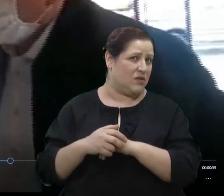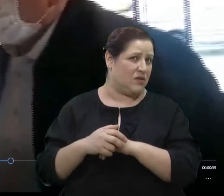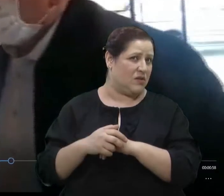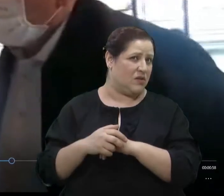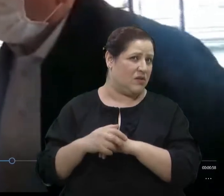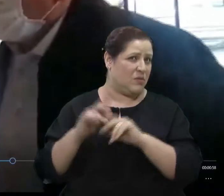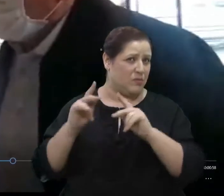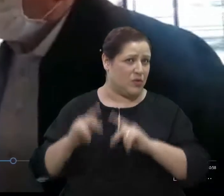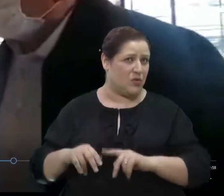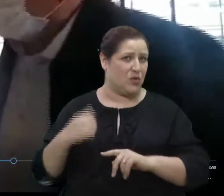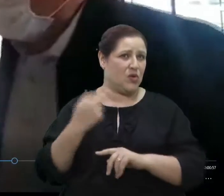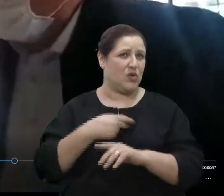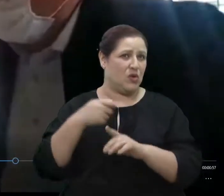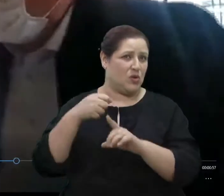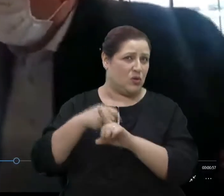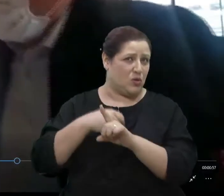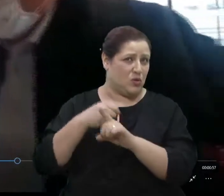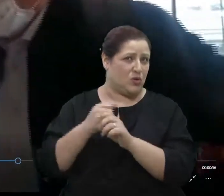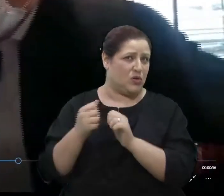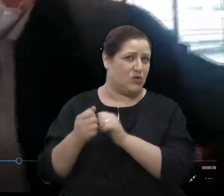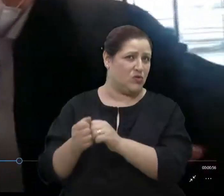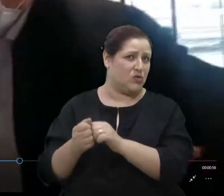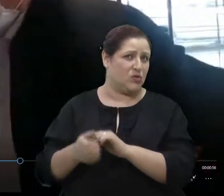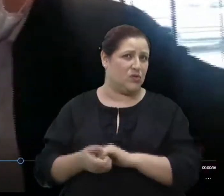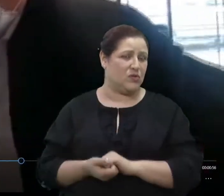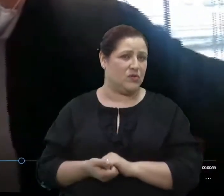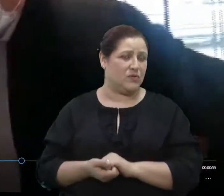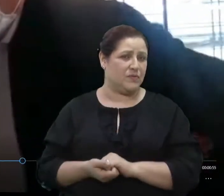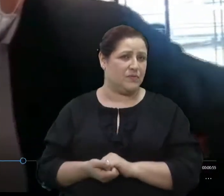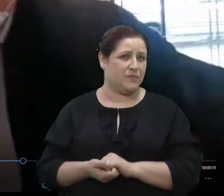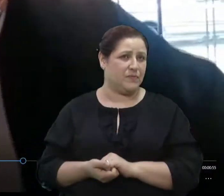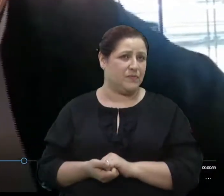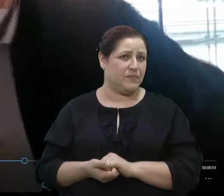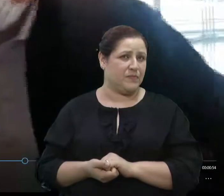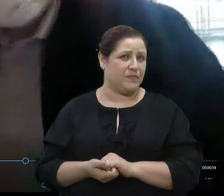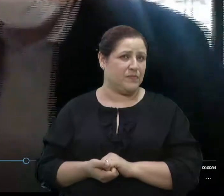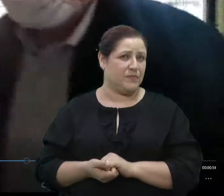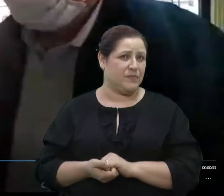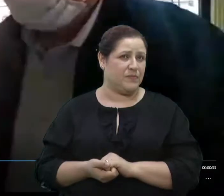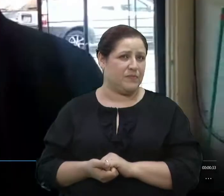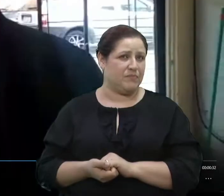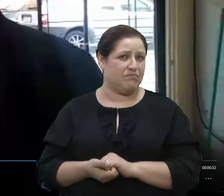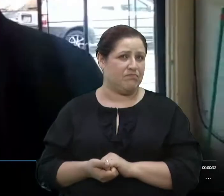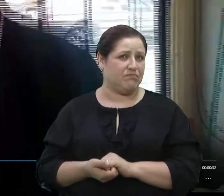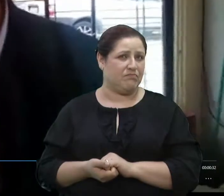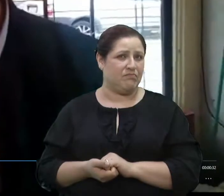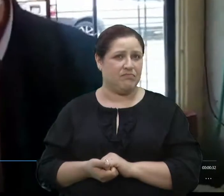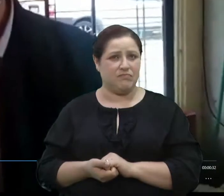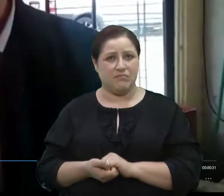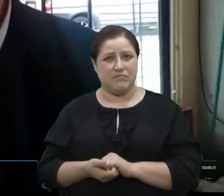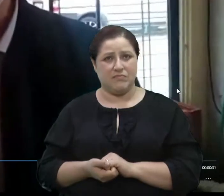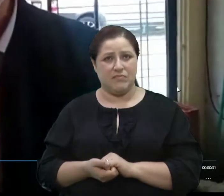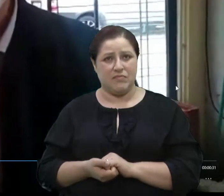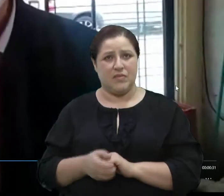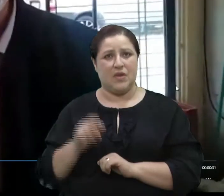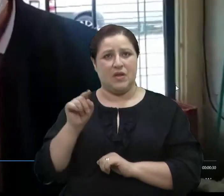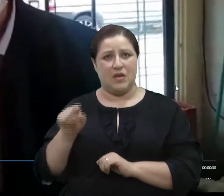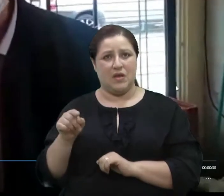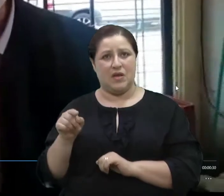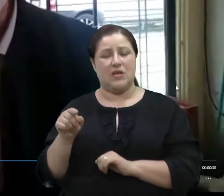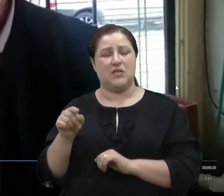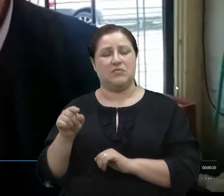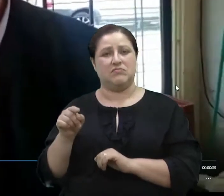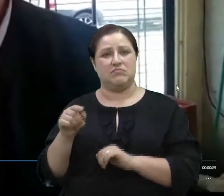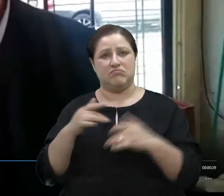que nós estamos lutando lá, o senhor ali... pessoal que fez o inventário. Isso, isso, isso. Dedicando em prol do próximo,